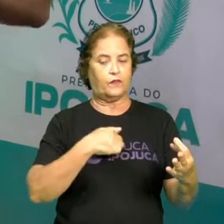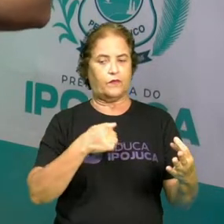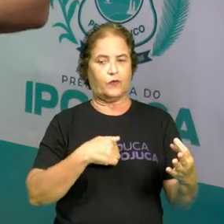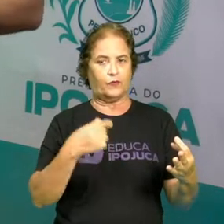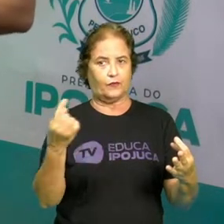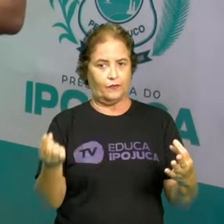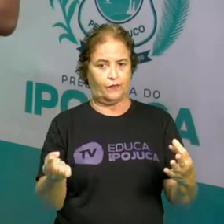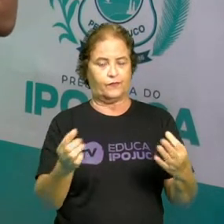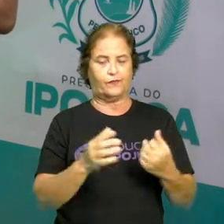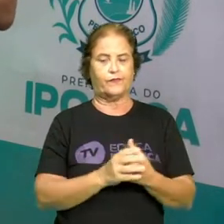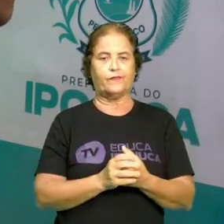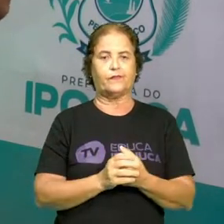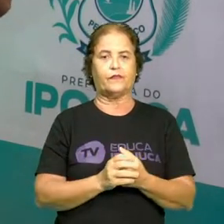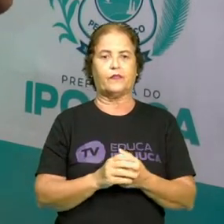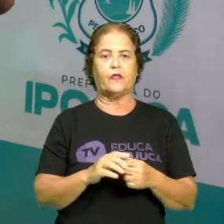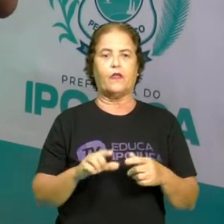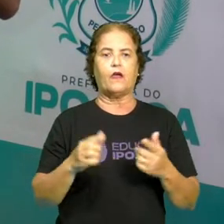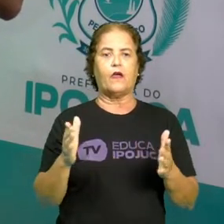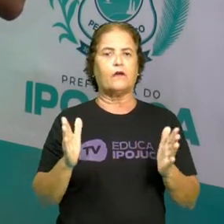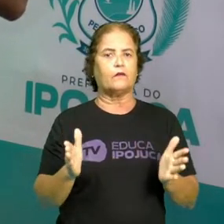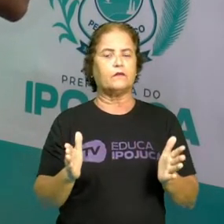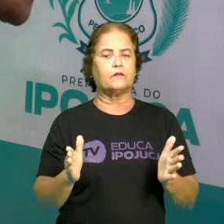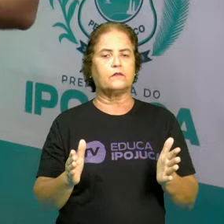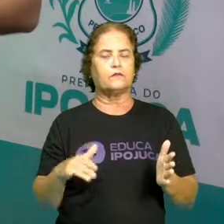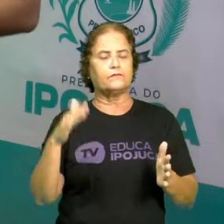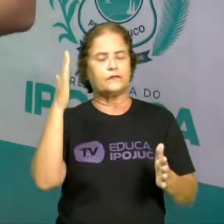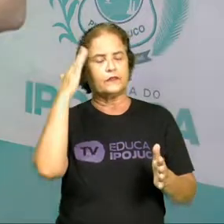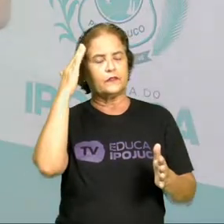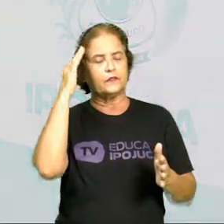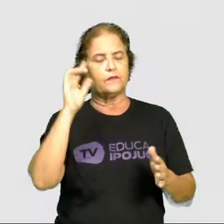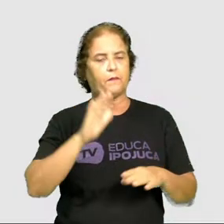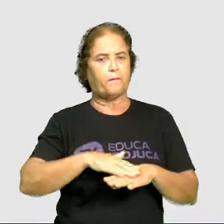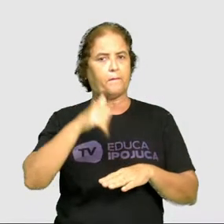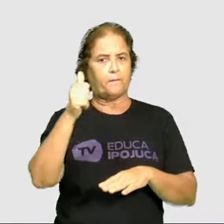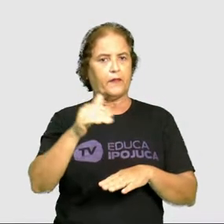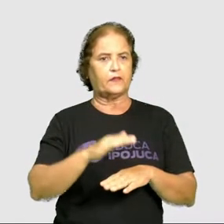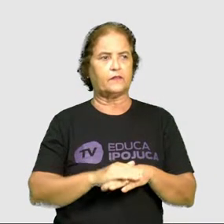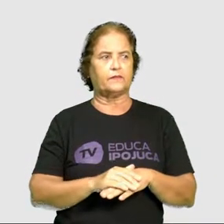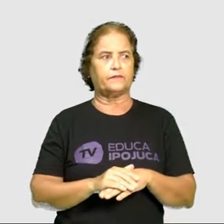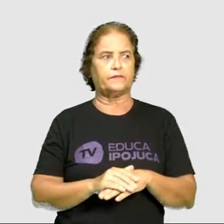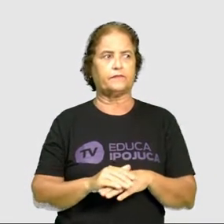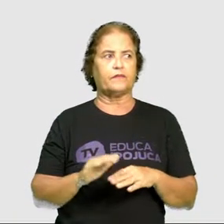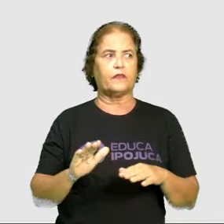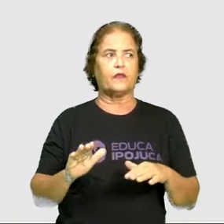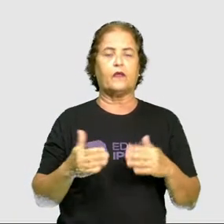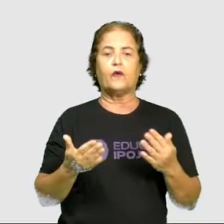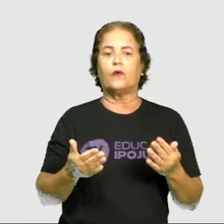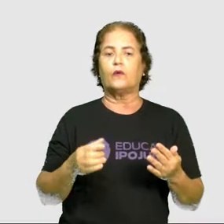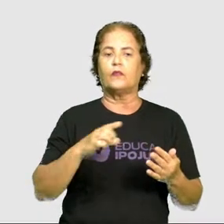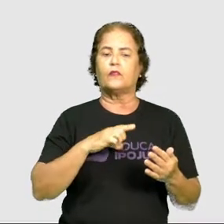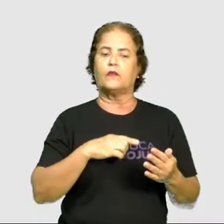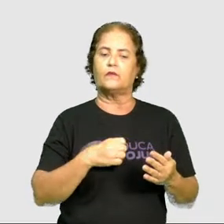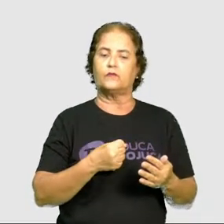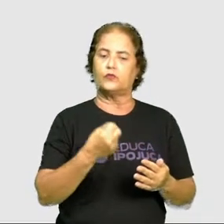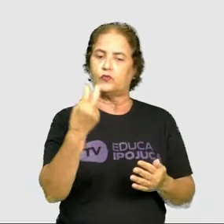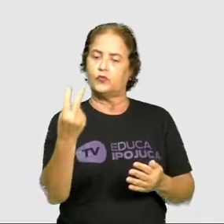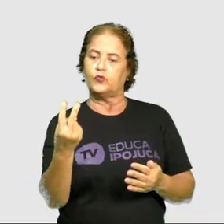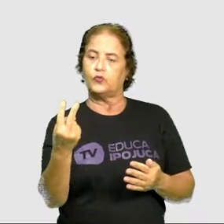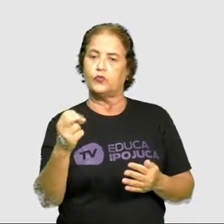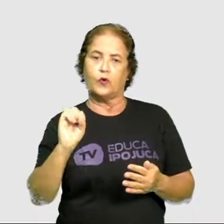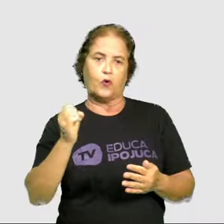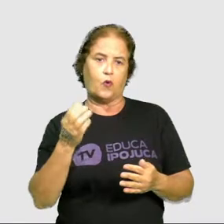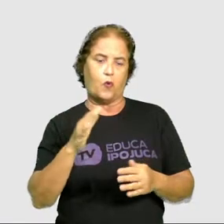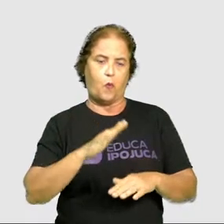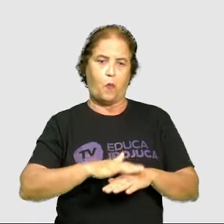Percebendo isso, vamos entender um pouquinho mais? Quando teremos duas ou mais quantidades de objetos